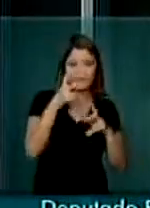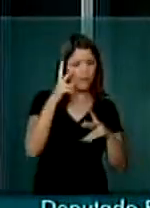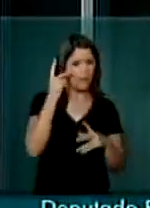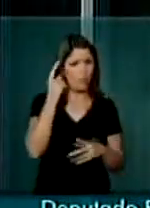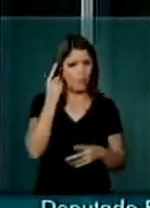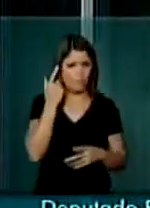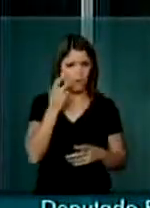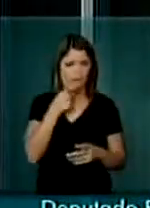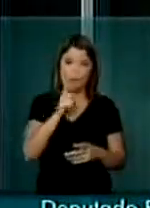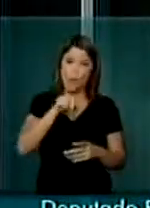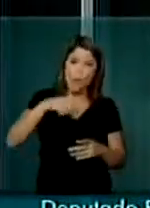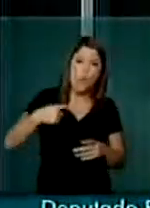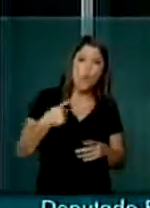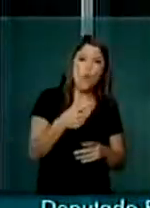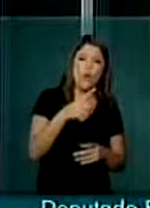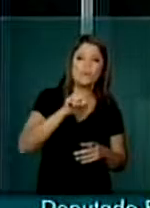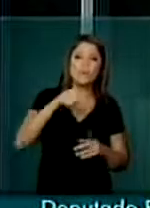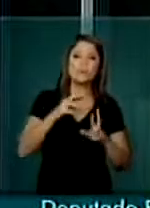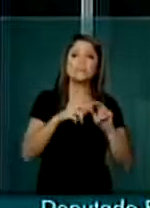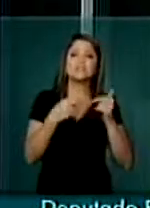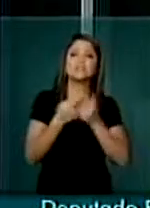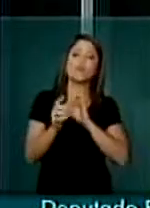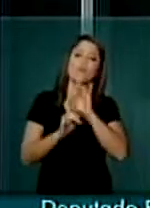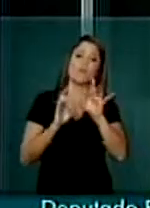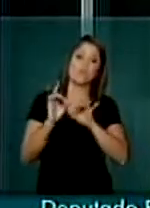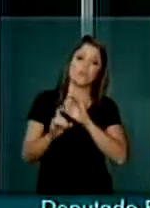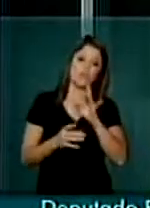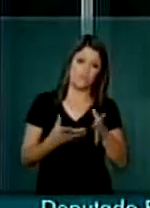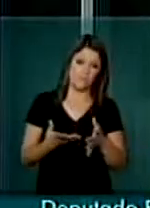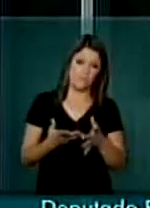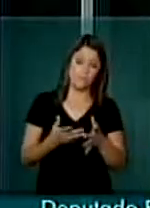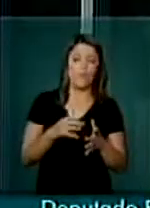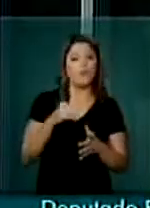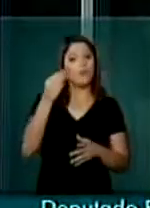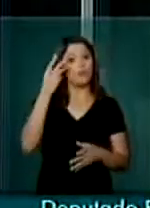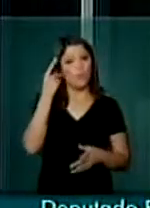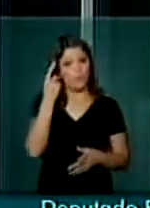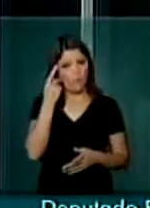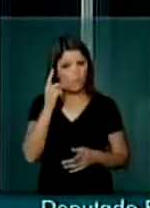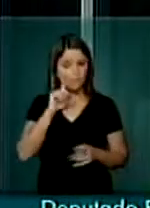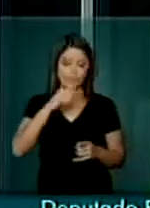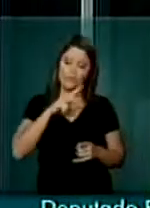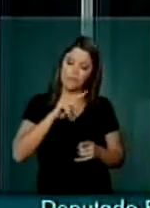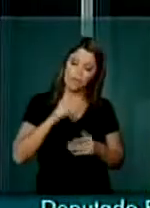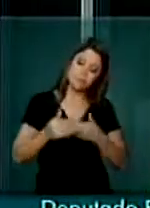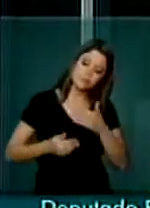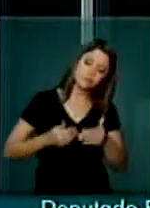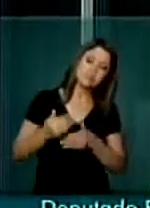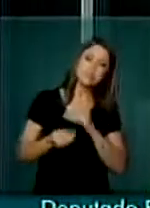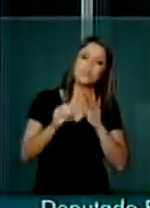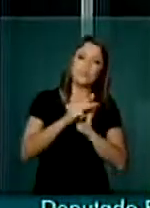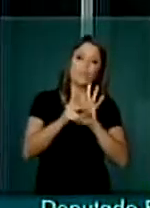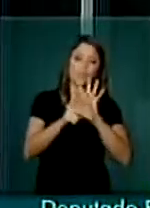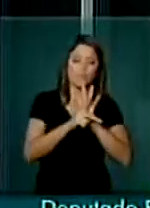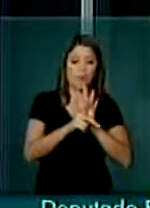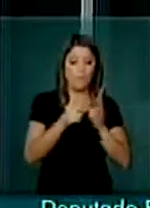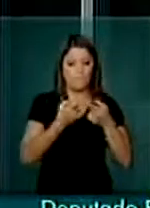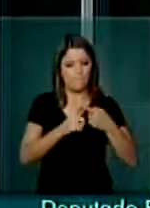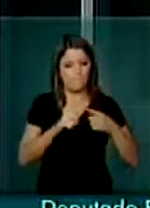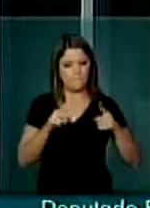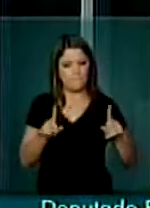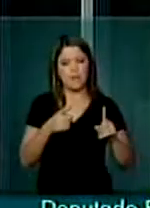poderiam entrar nas sessões ordinárias. Portanto, nós vamos caminhando nas medidas provisórias, mas